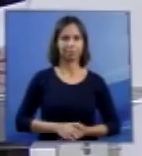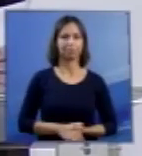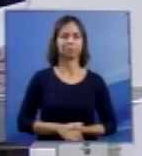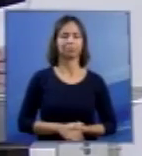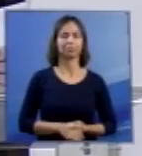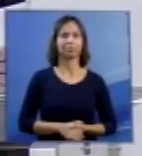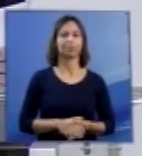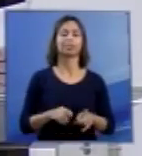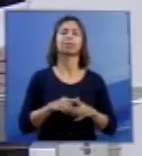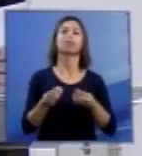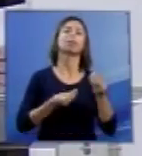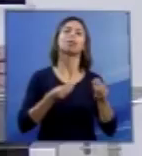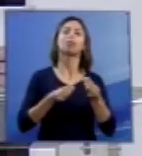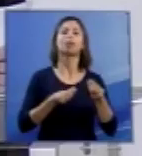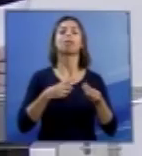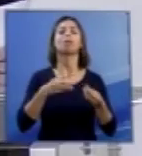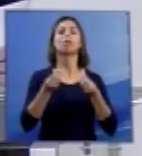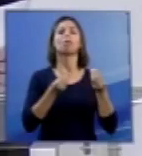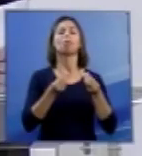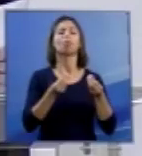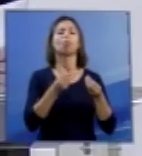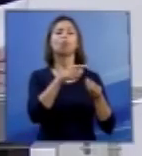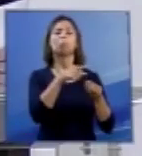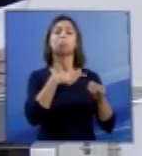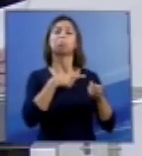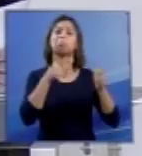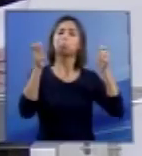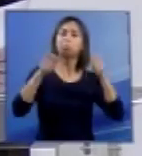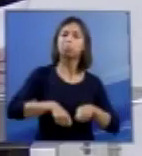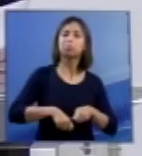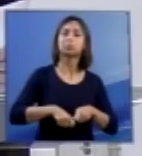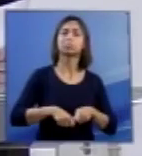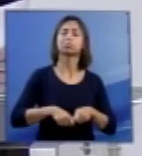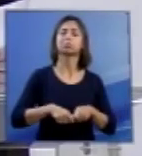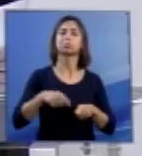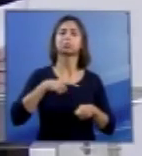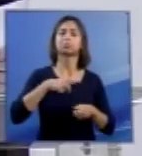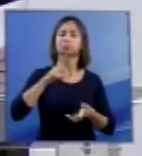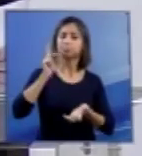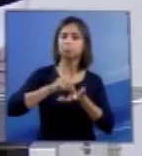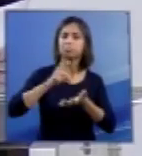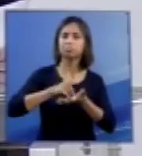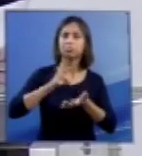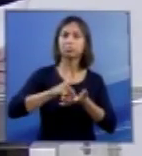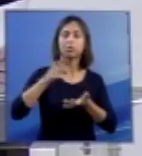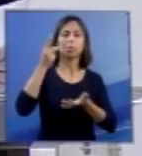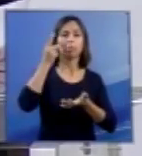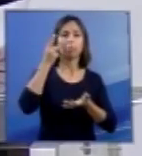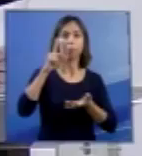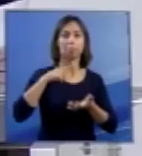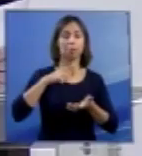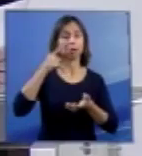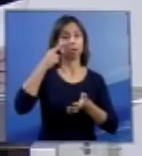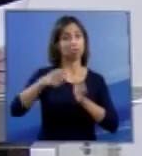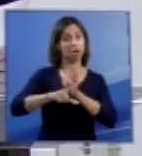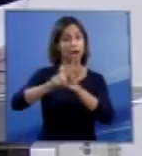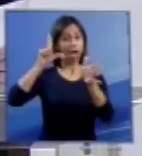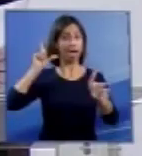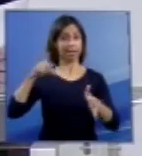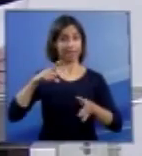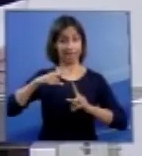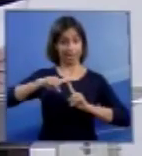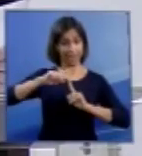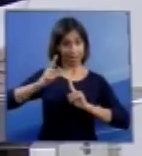Configura-se também como a possibilidade de efetivação, a concessão da antecipação terapêutica do